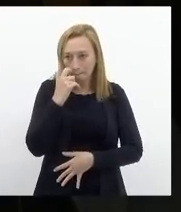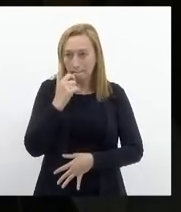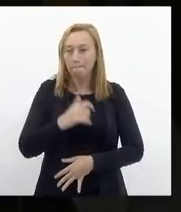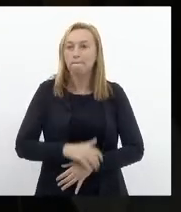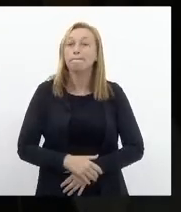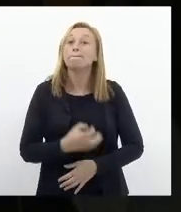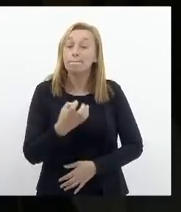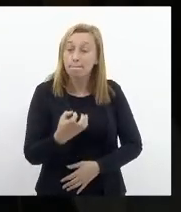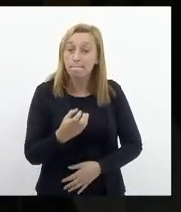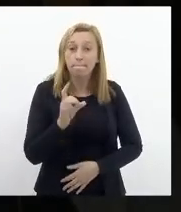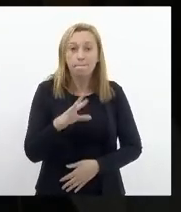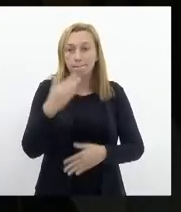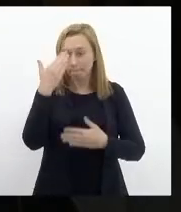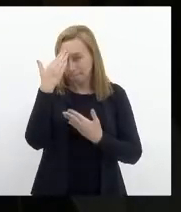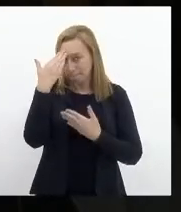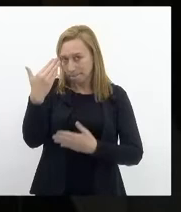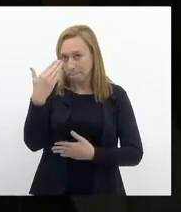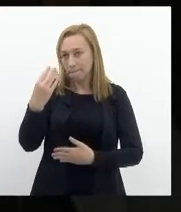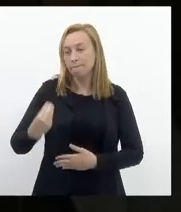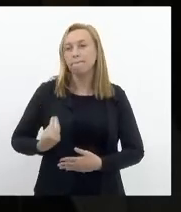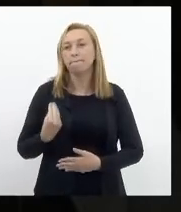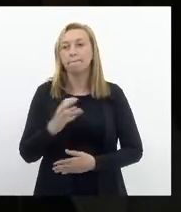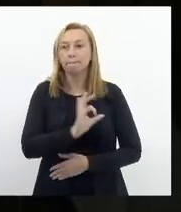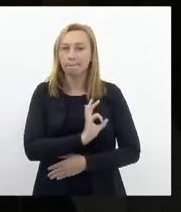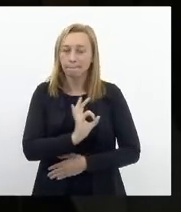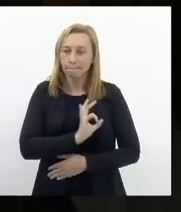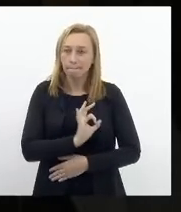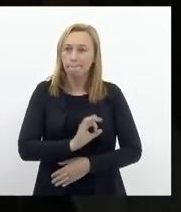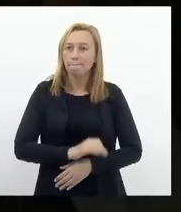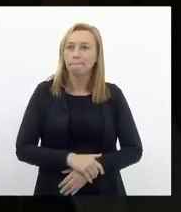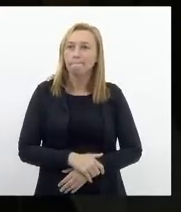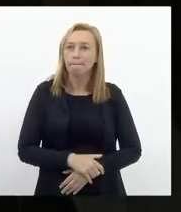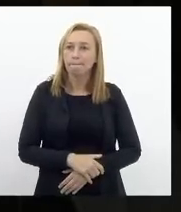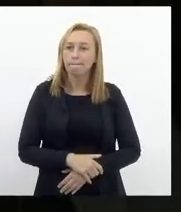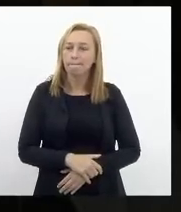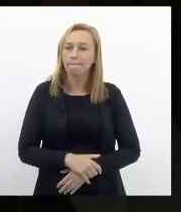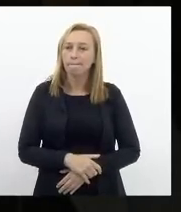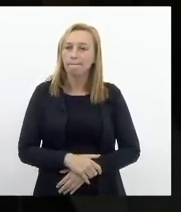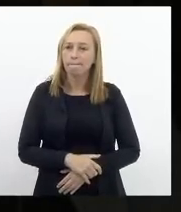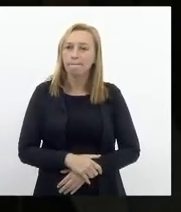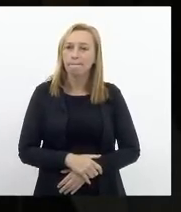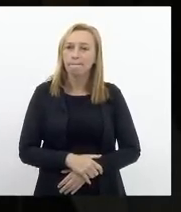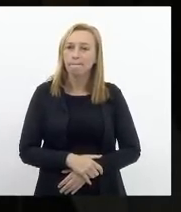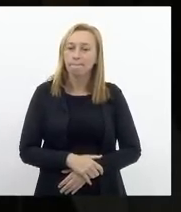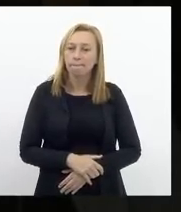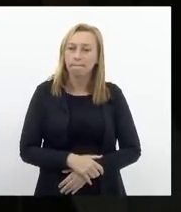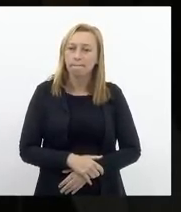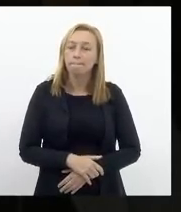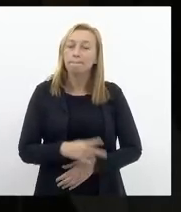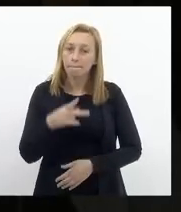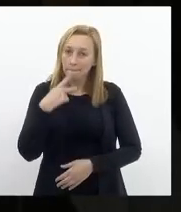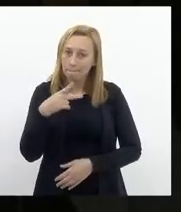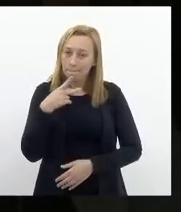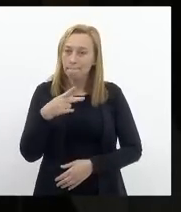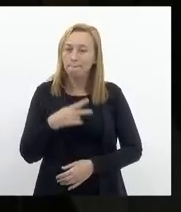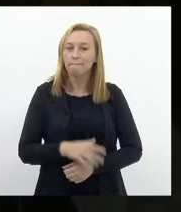Queria só agradecer a presença dos policiais civis aqui no plenário. Dizer que